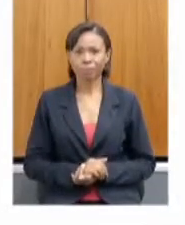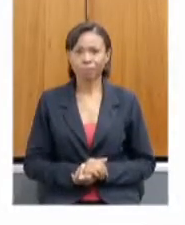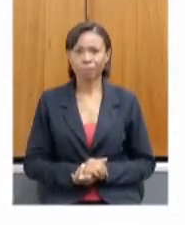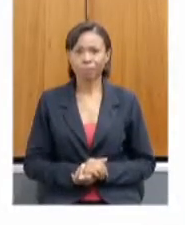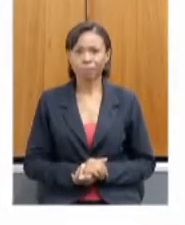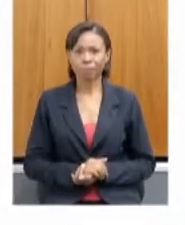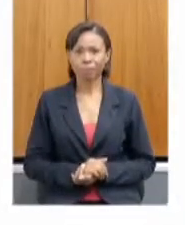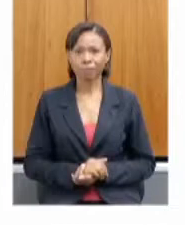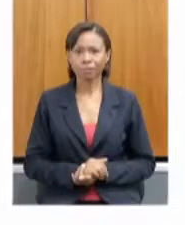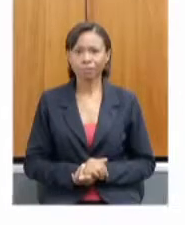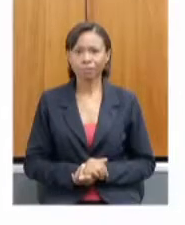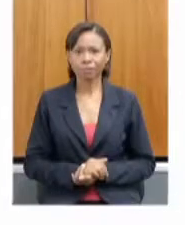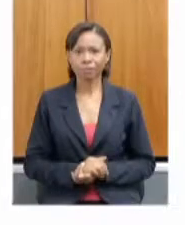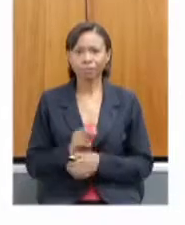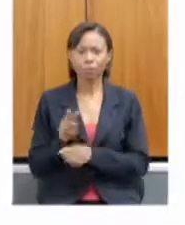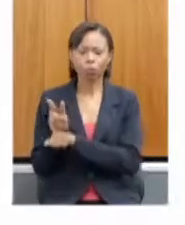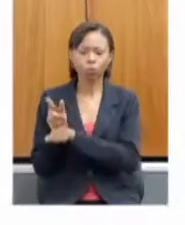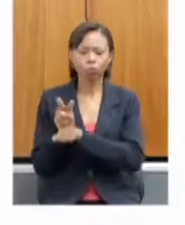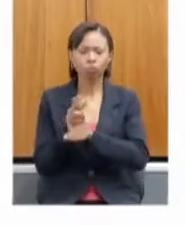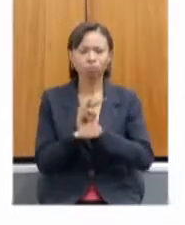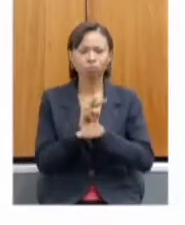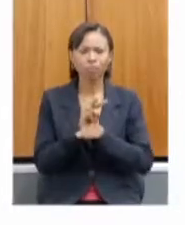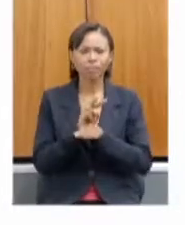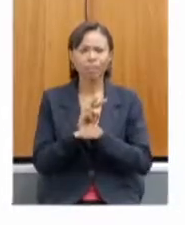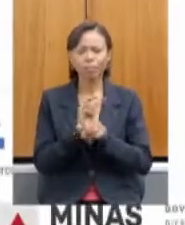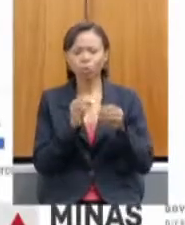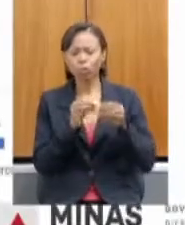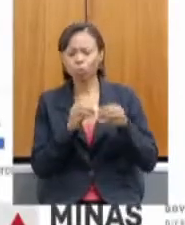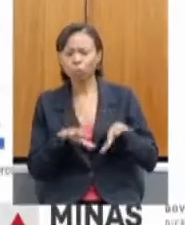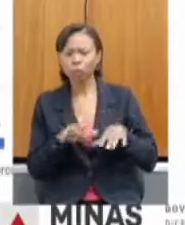Então, monitoramento dos impactos da COVID, pode passar?